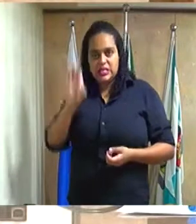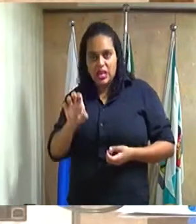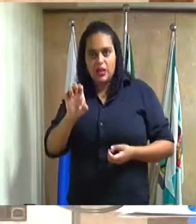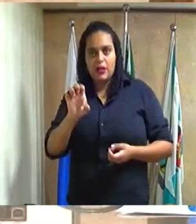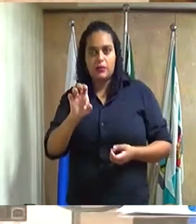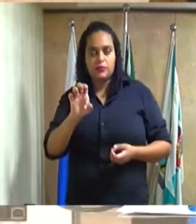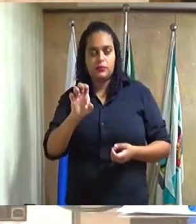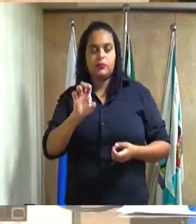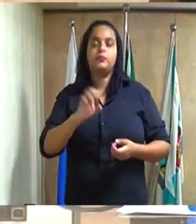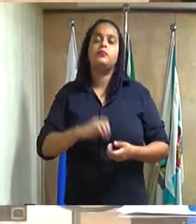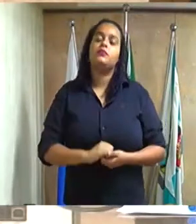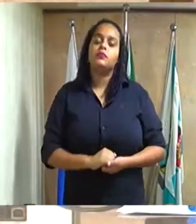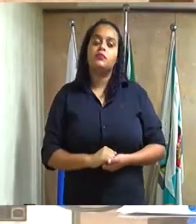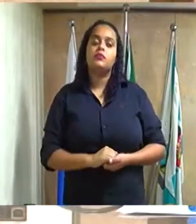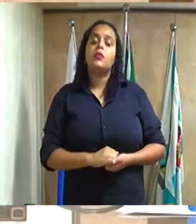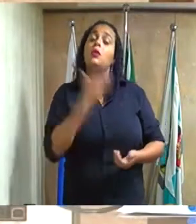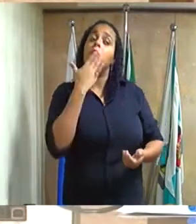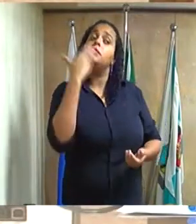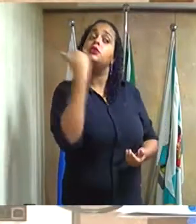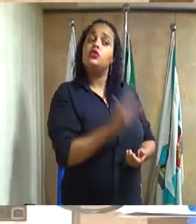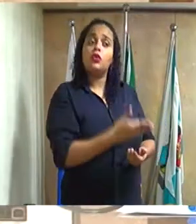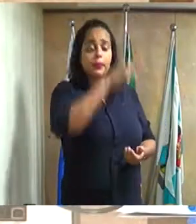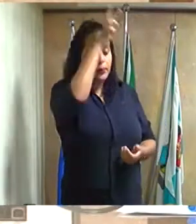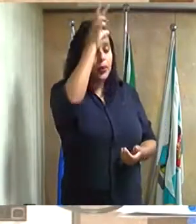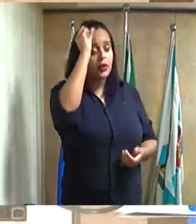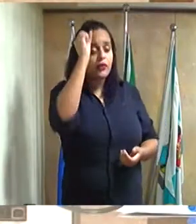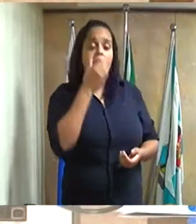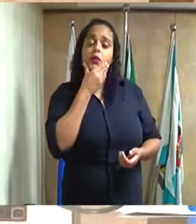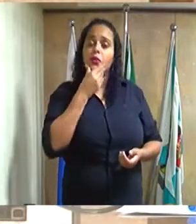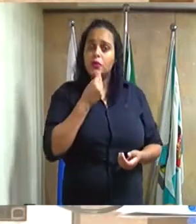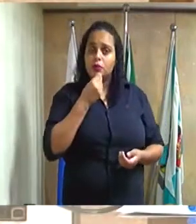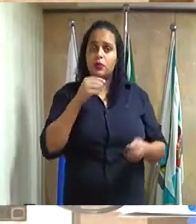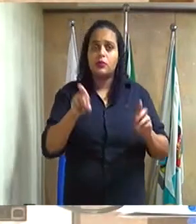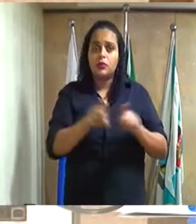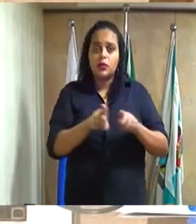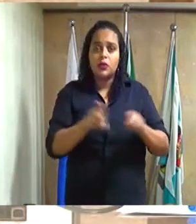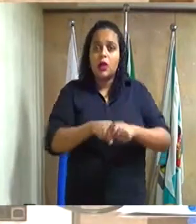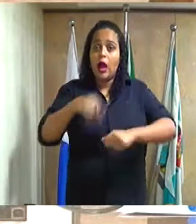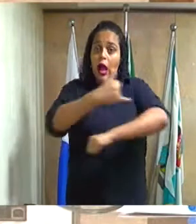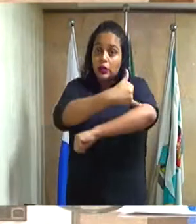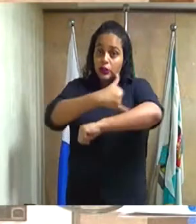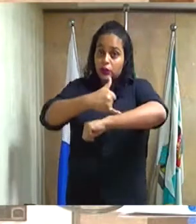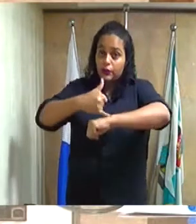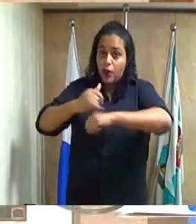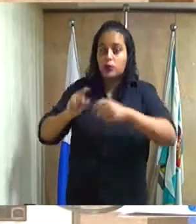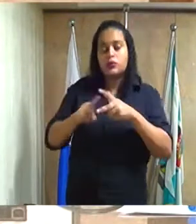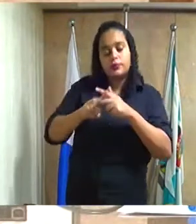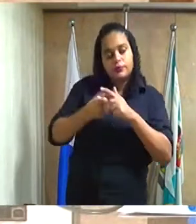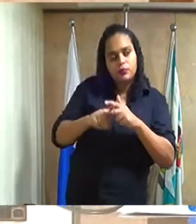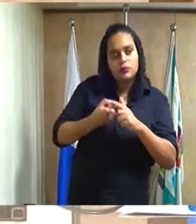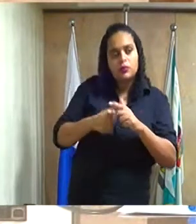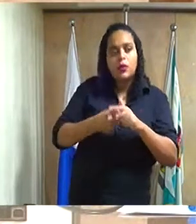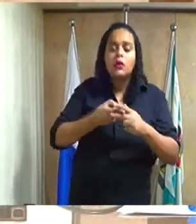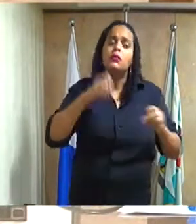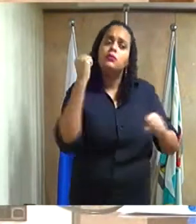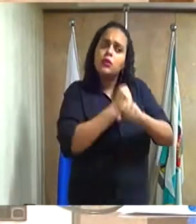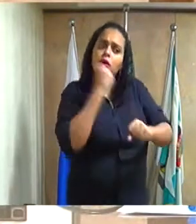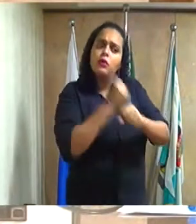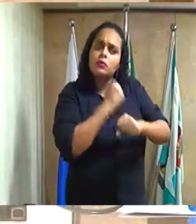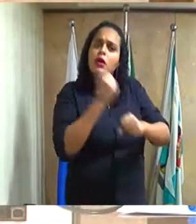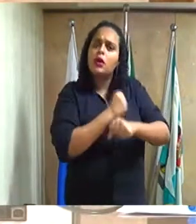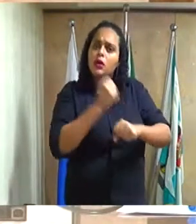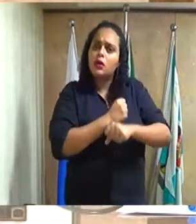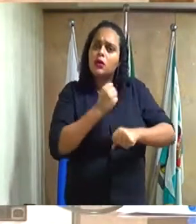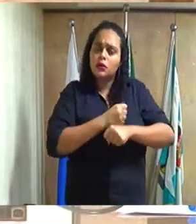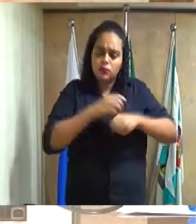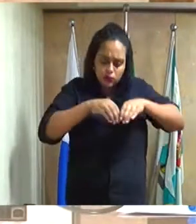Deise do seu Dino, solicitando ao excelentíssimo senhor prefeito, recapeamento asfáltico e reconstrução de calçadas